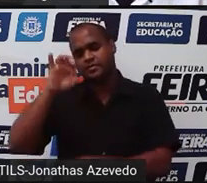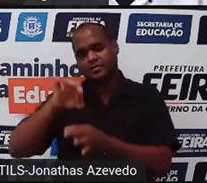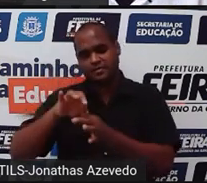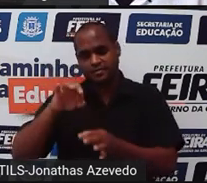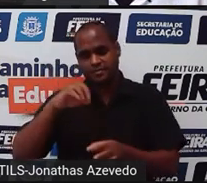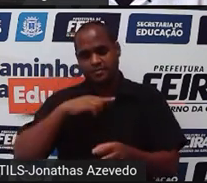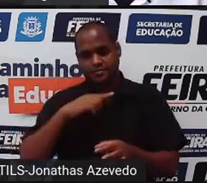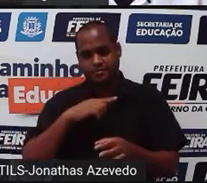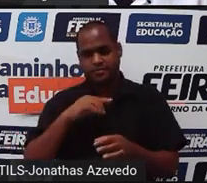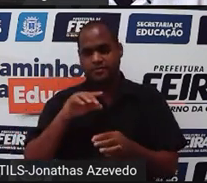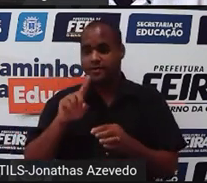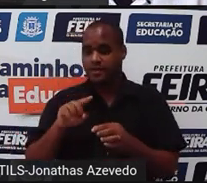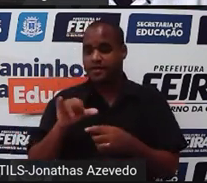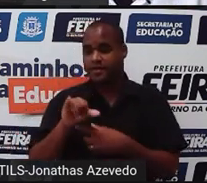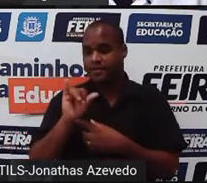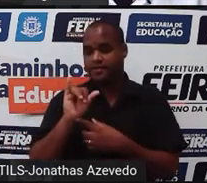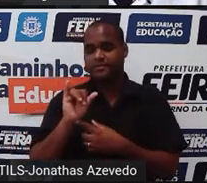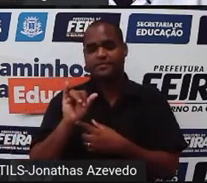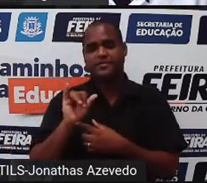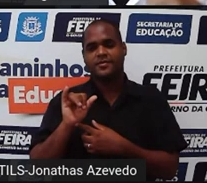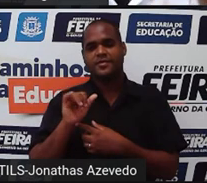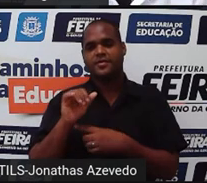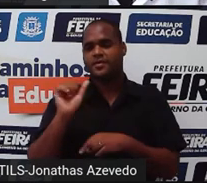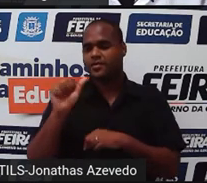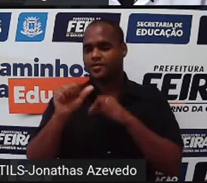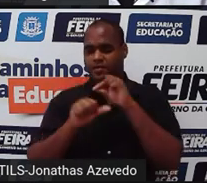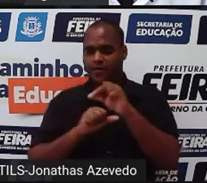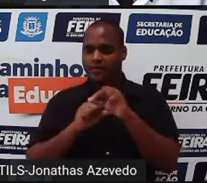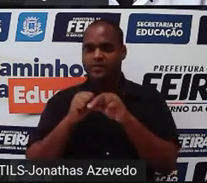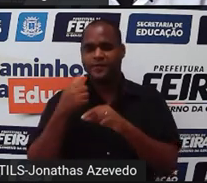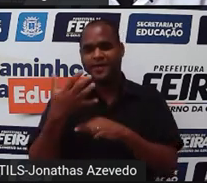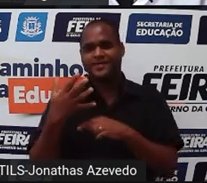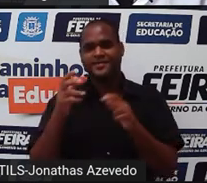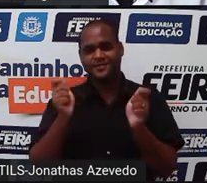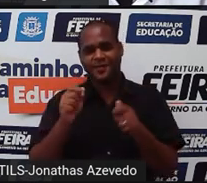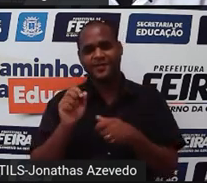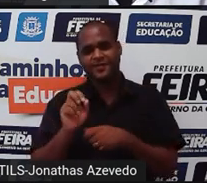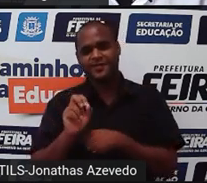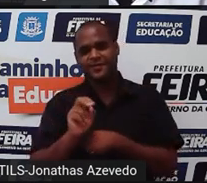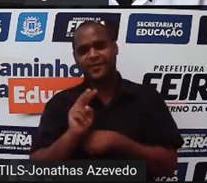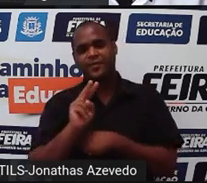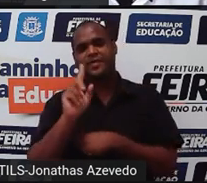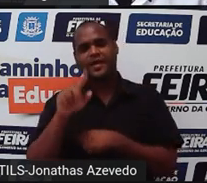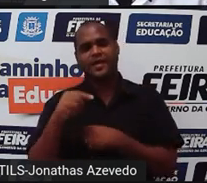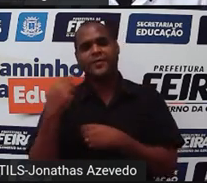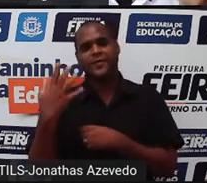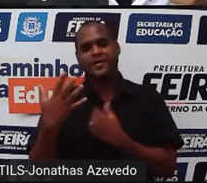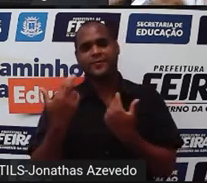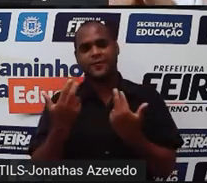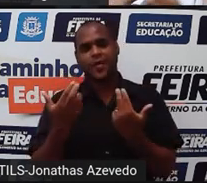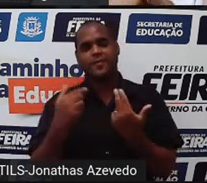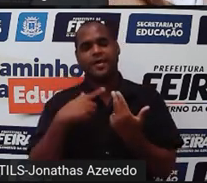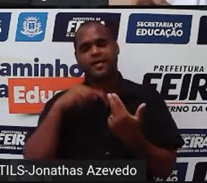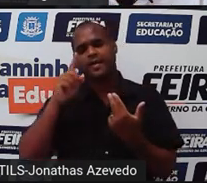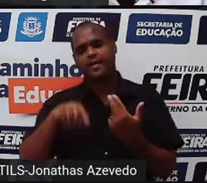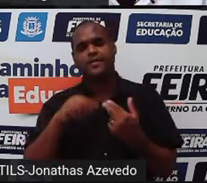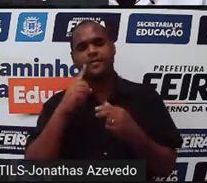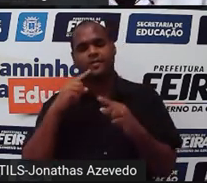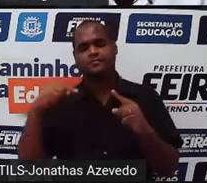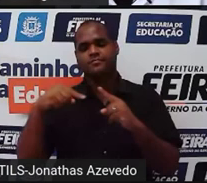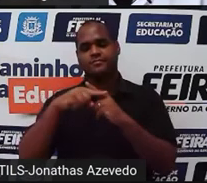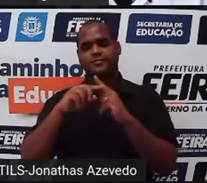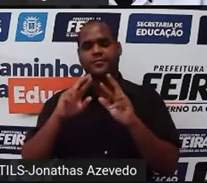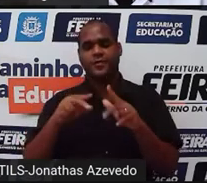tem o valor de y olha só vai bater no 4 lá eu não achei que y é igual a 4 então esse ponto de cruzamento das duas